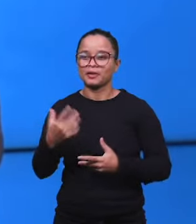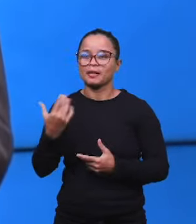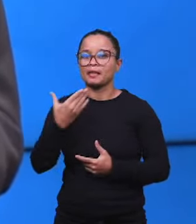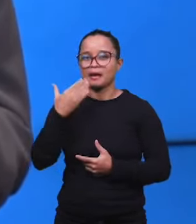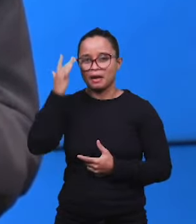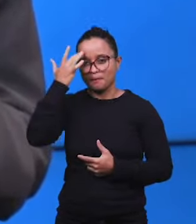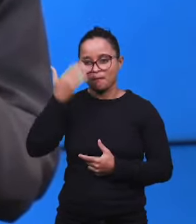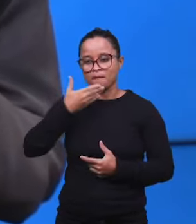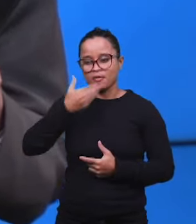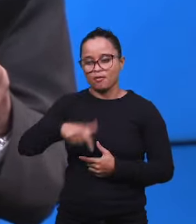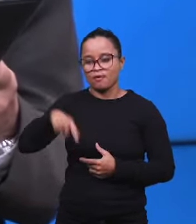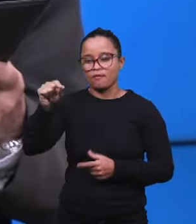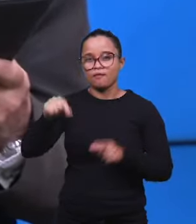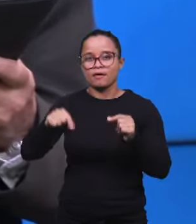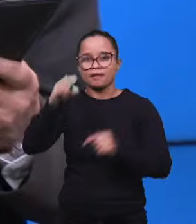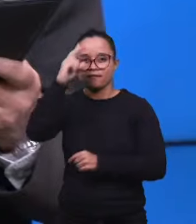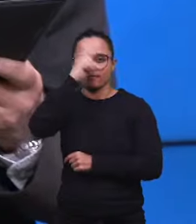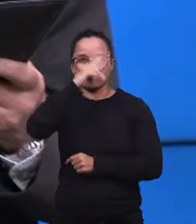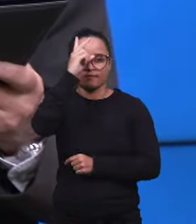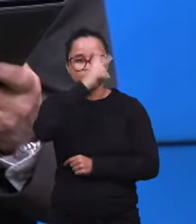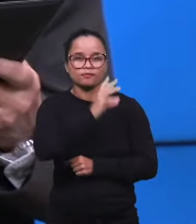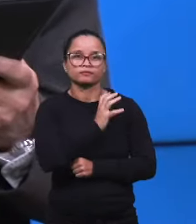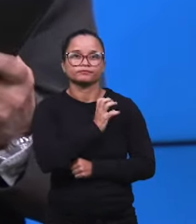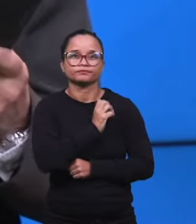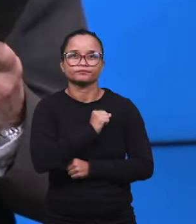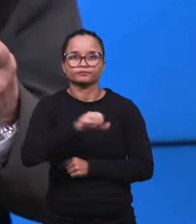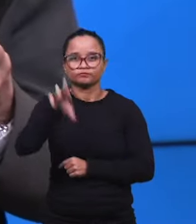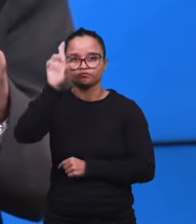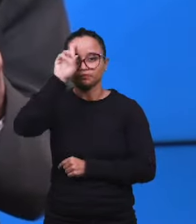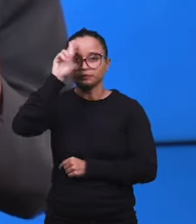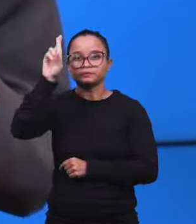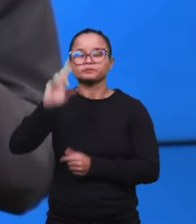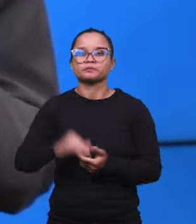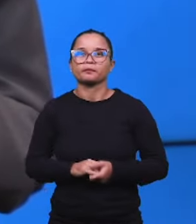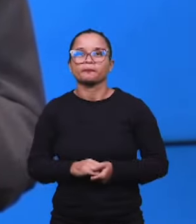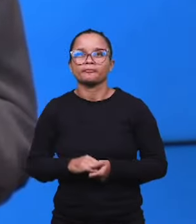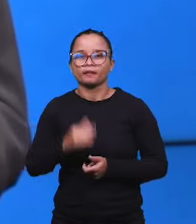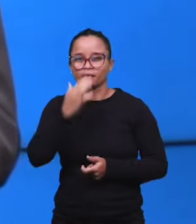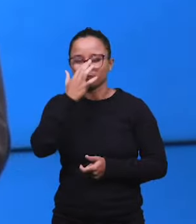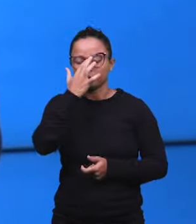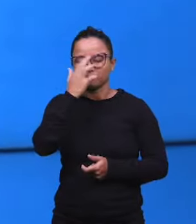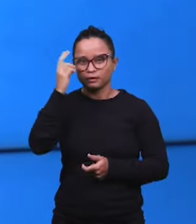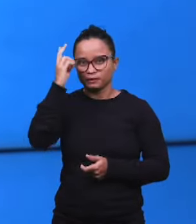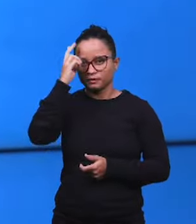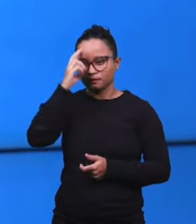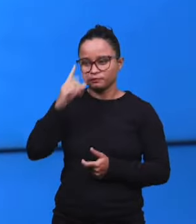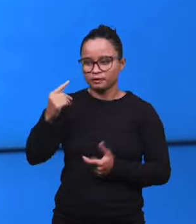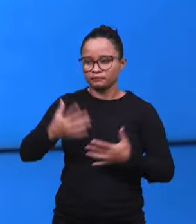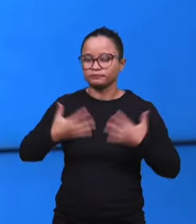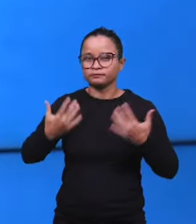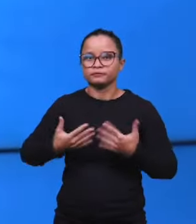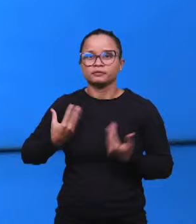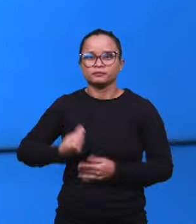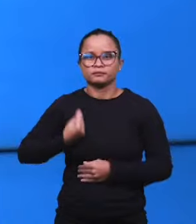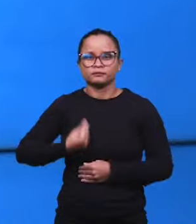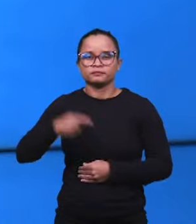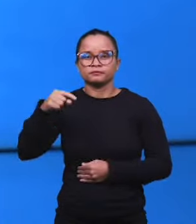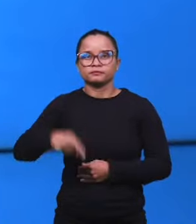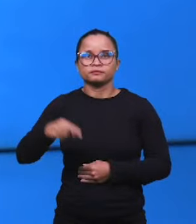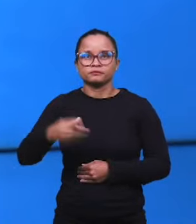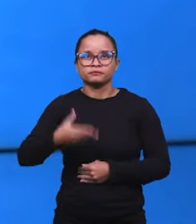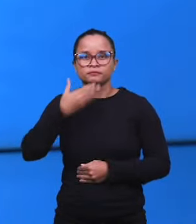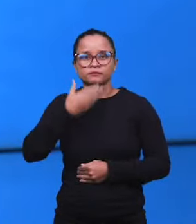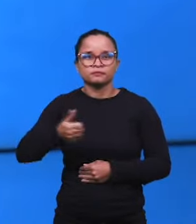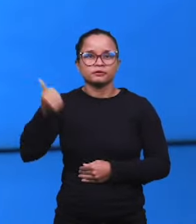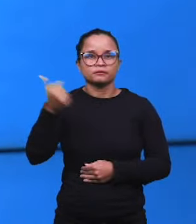Então ela prefere sempre, ela se lembra sempre do amor do Senhor para não, mas ela não se lembra das alegrias desta vida. Ele é